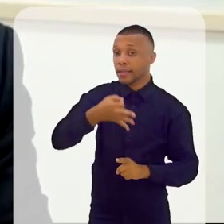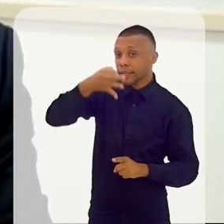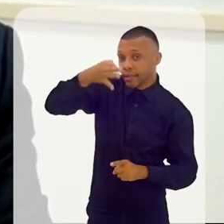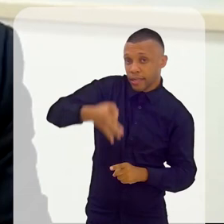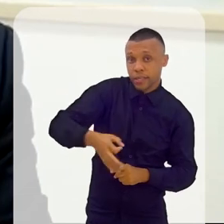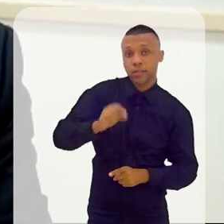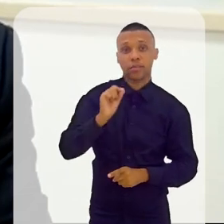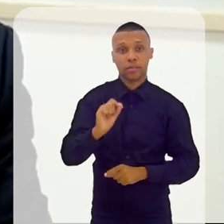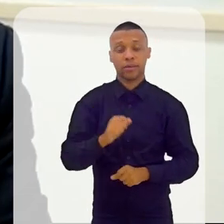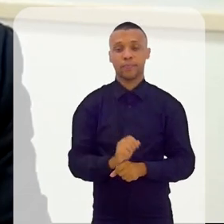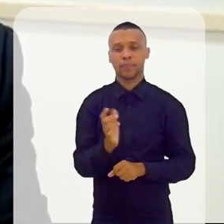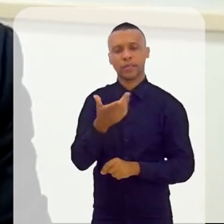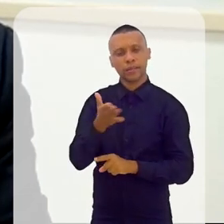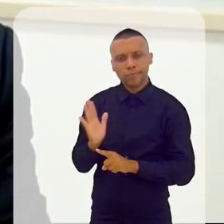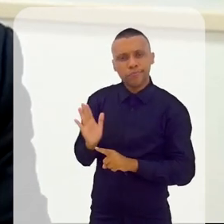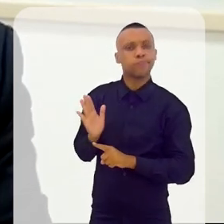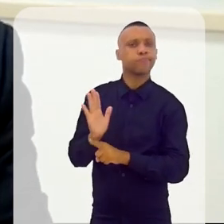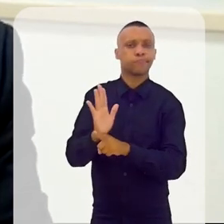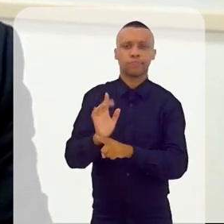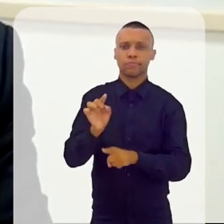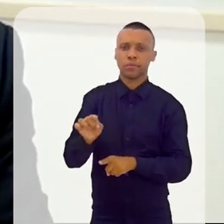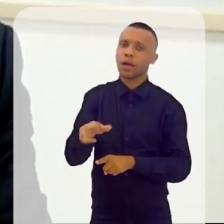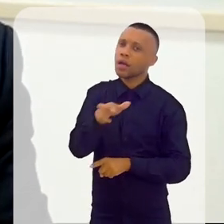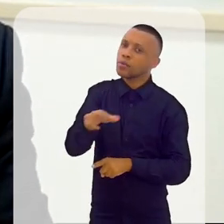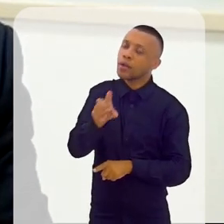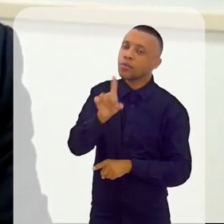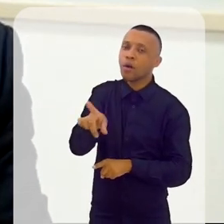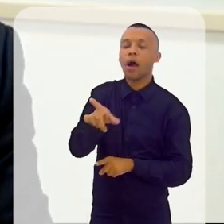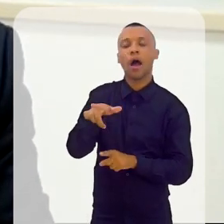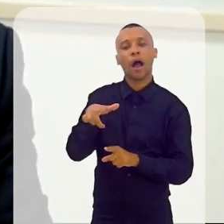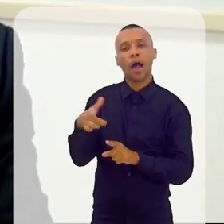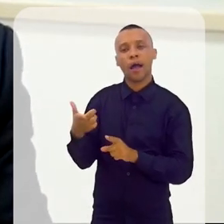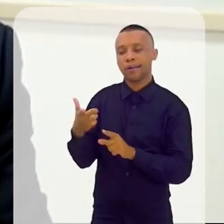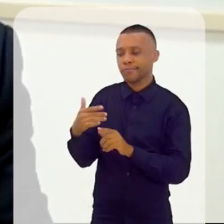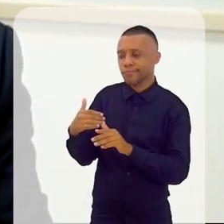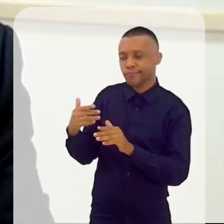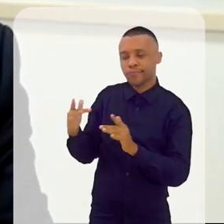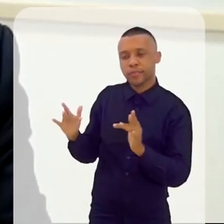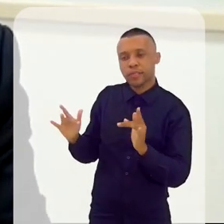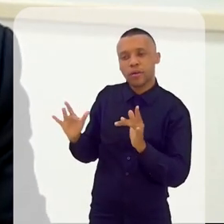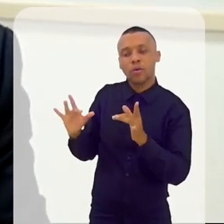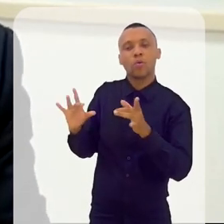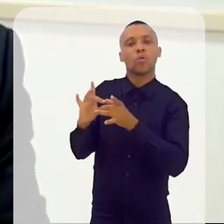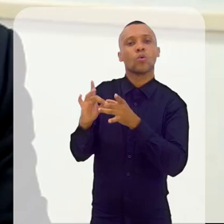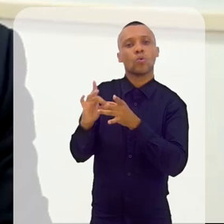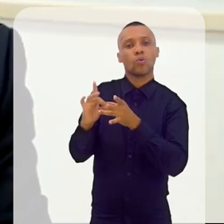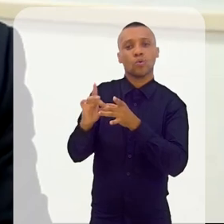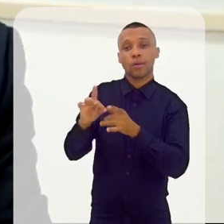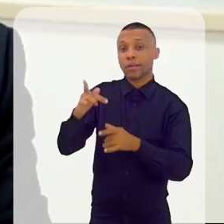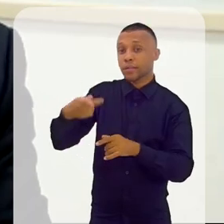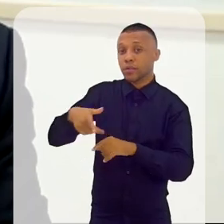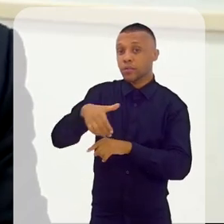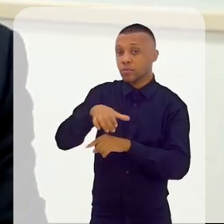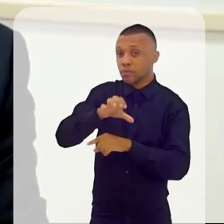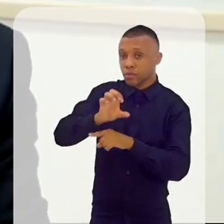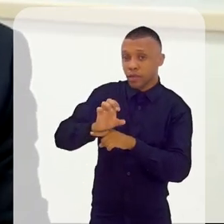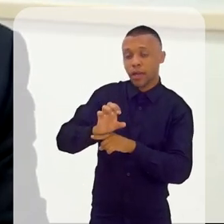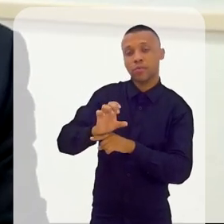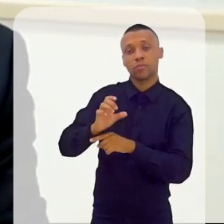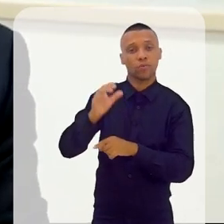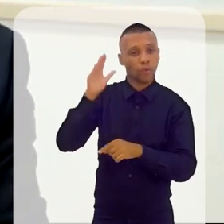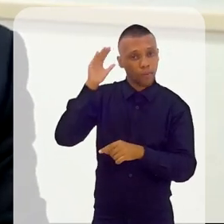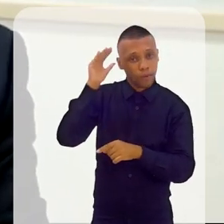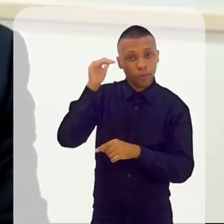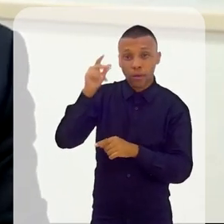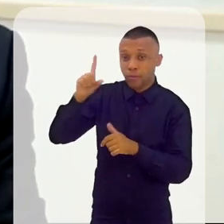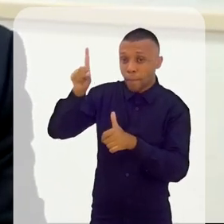convicção de que essa contribuição não só aproximou... Ora, aqui no Mato Grosso, os primeiros povos